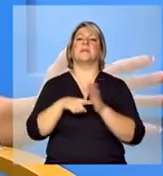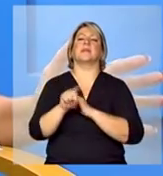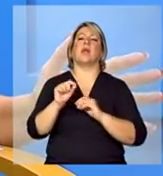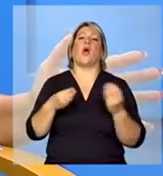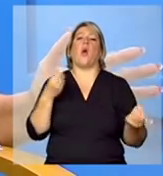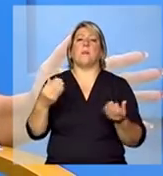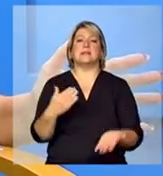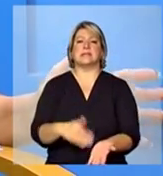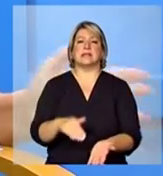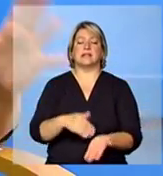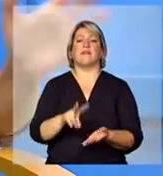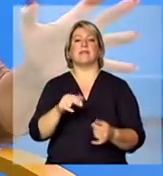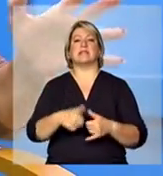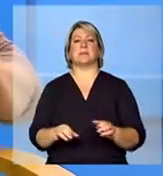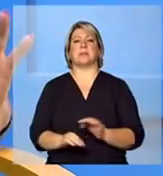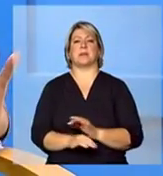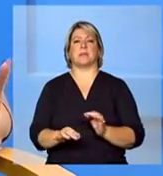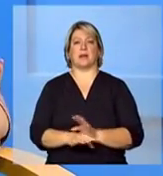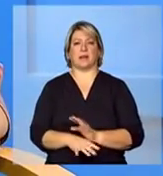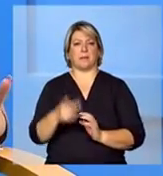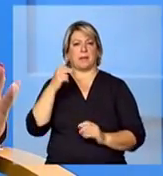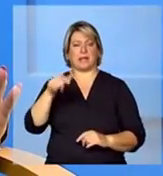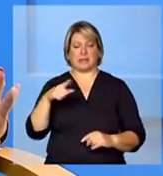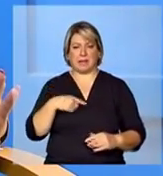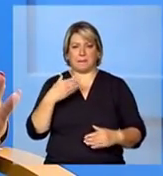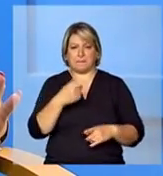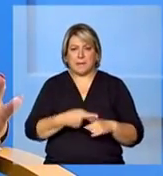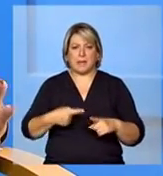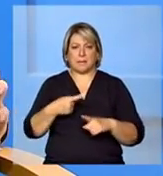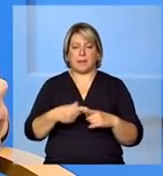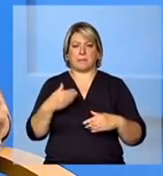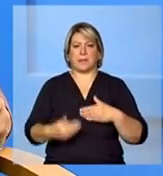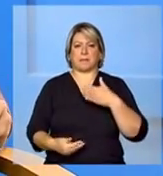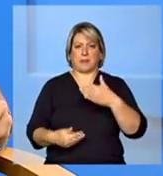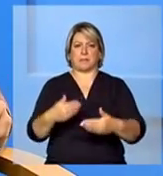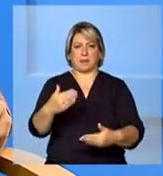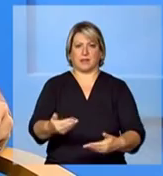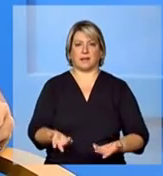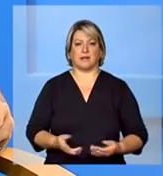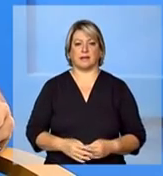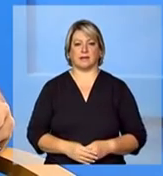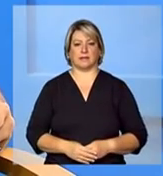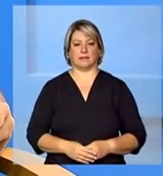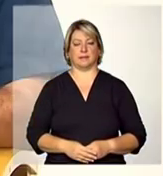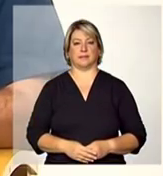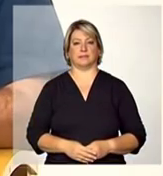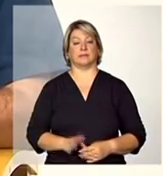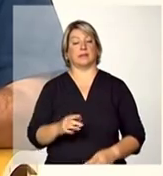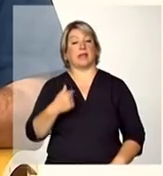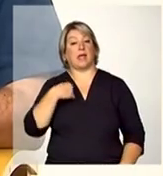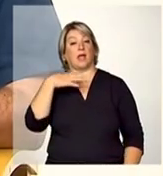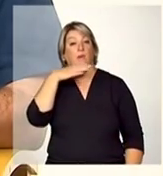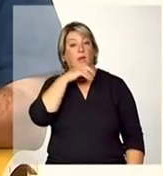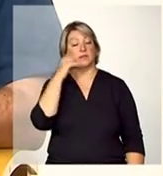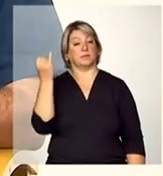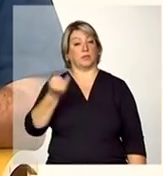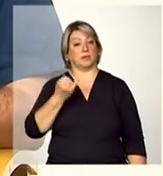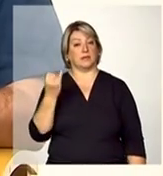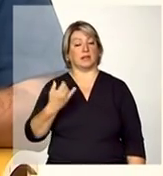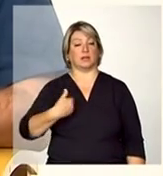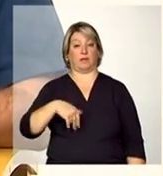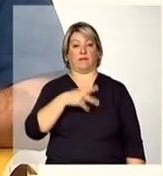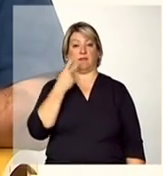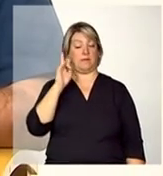secretarias vão se preparar para isso existe um passo a passo para entrar? então acho que é importante a gente salientar primeiro